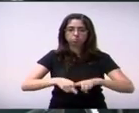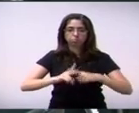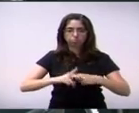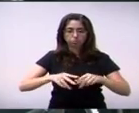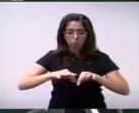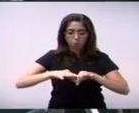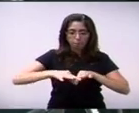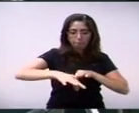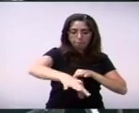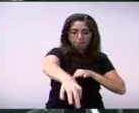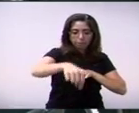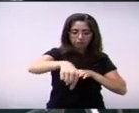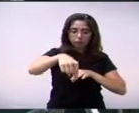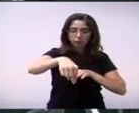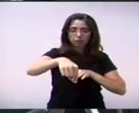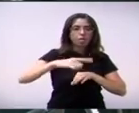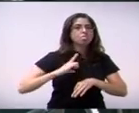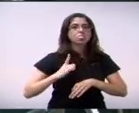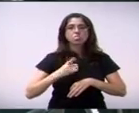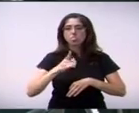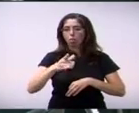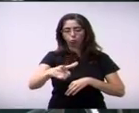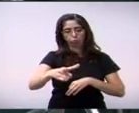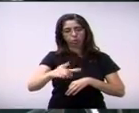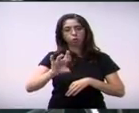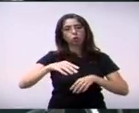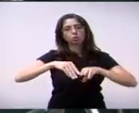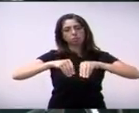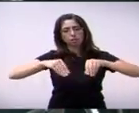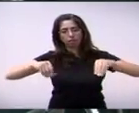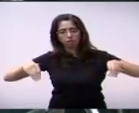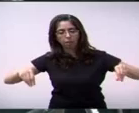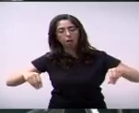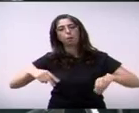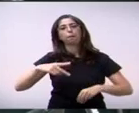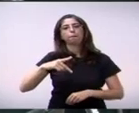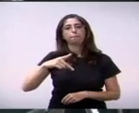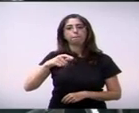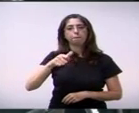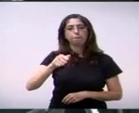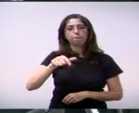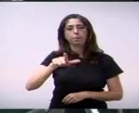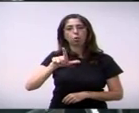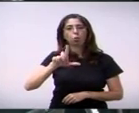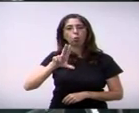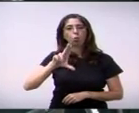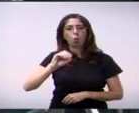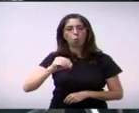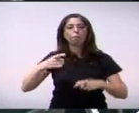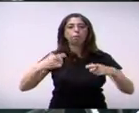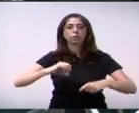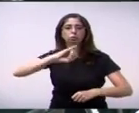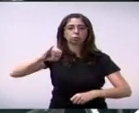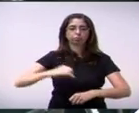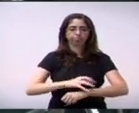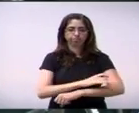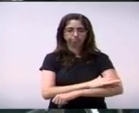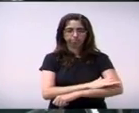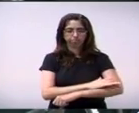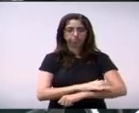sem pavimentação asfáltica da rua Paulo Setúbal, localizada no bairro João Aranha.